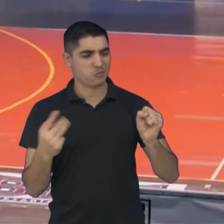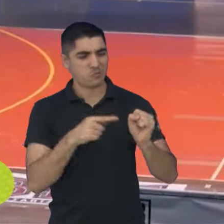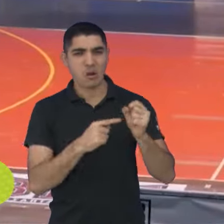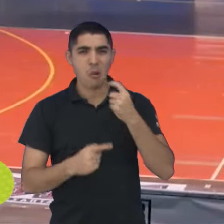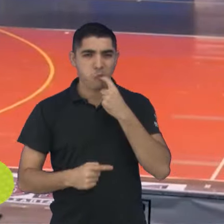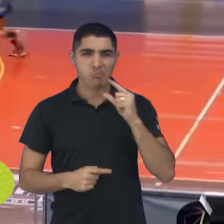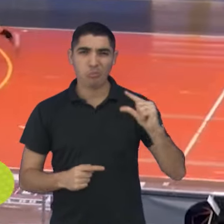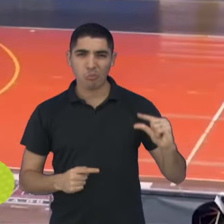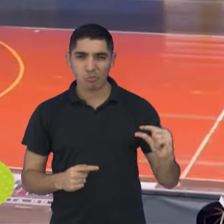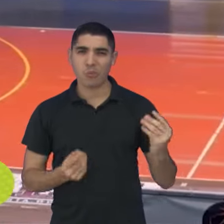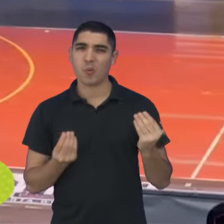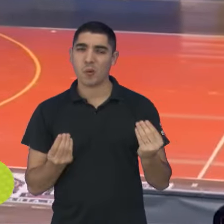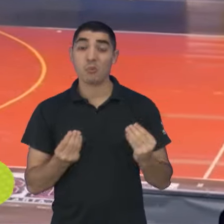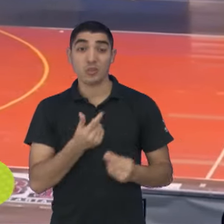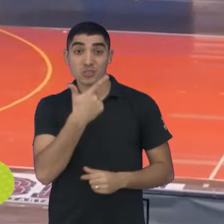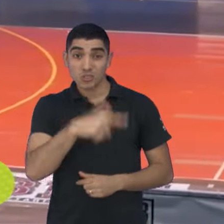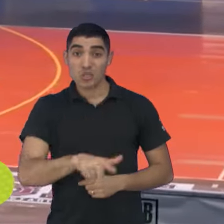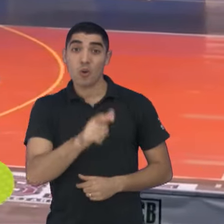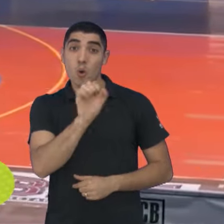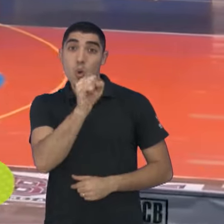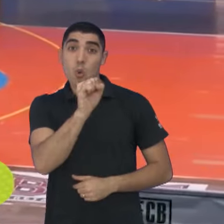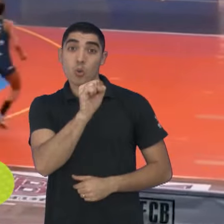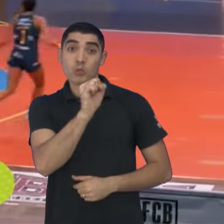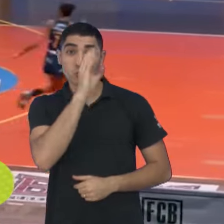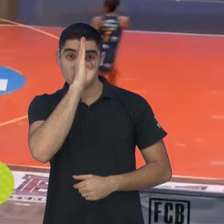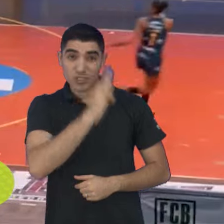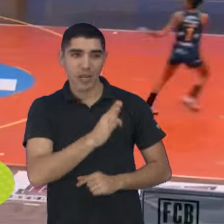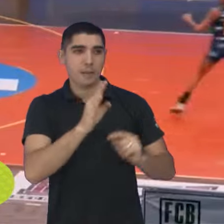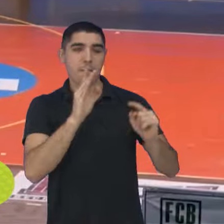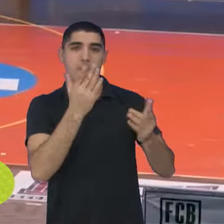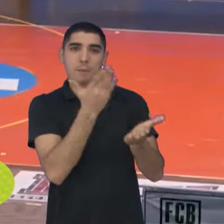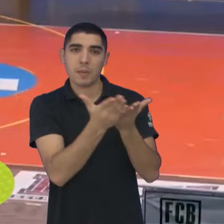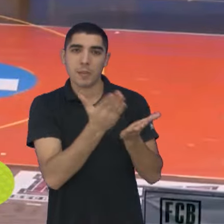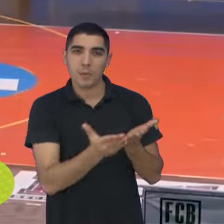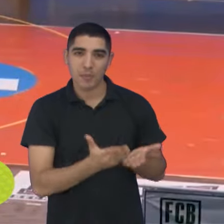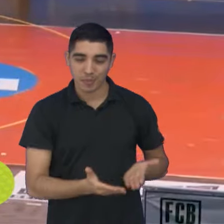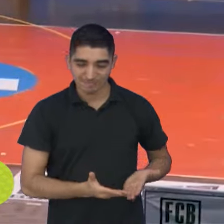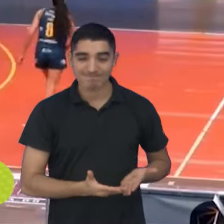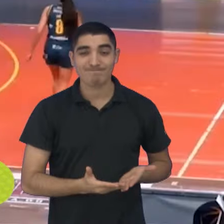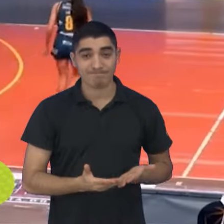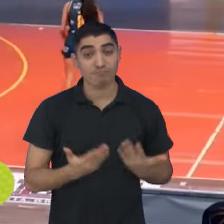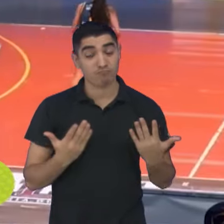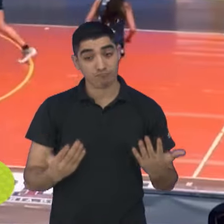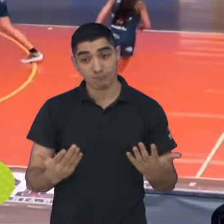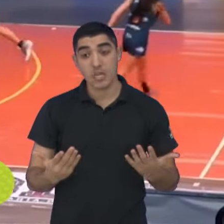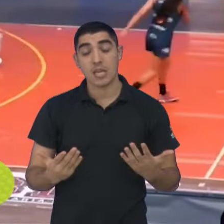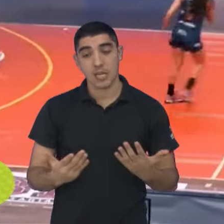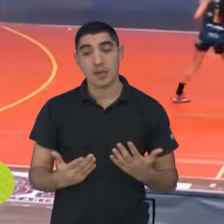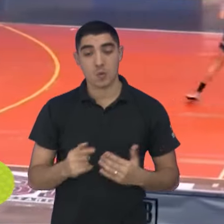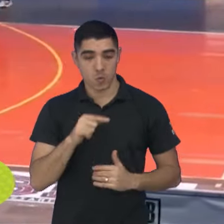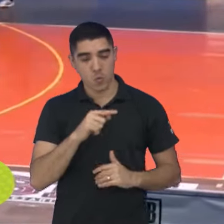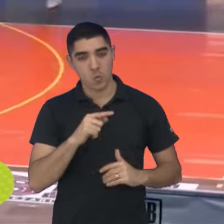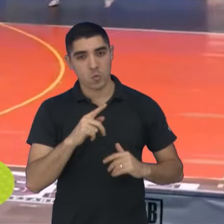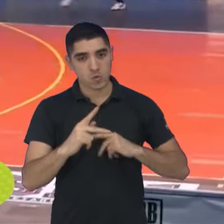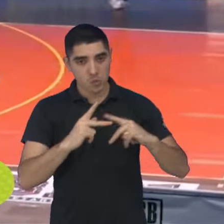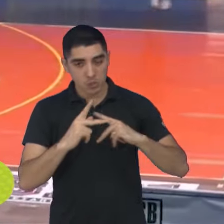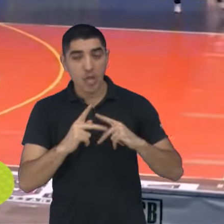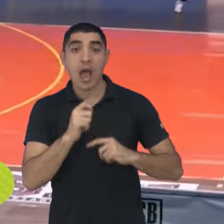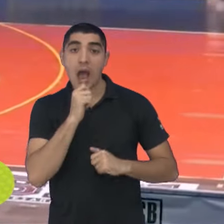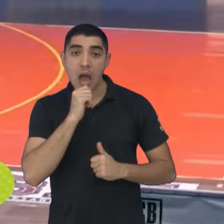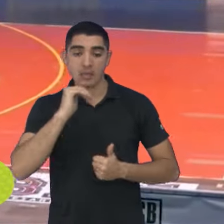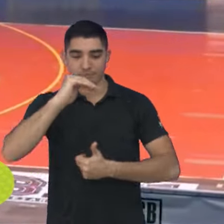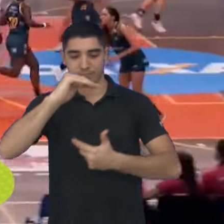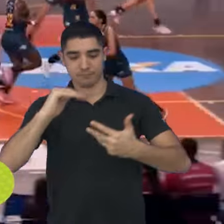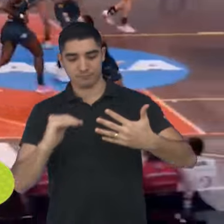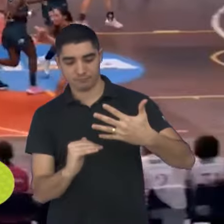foi a oitava derrota consecutiva das meninas dentro da competição. E mesmo com mais esse revés, o São José se mantém na